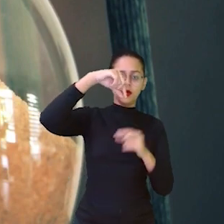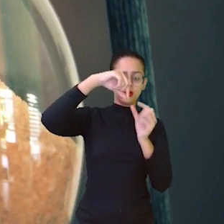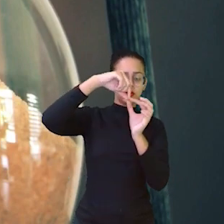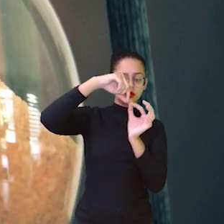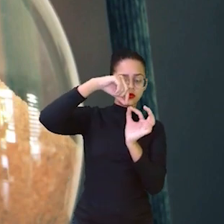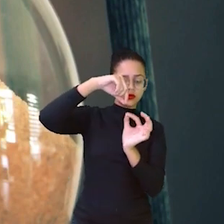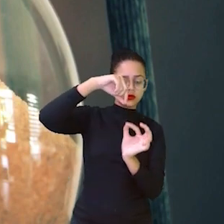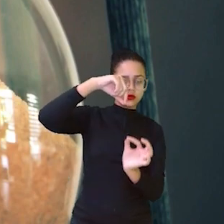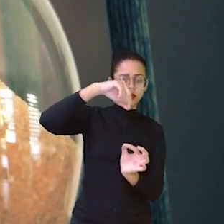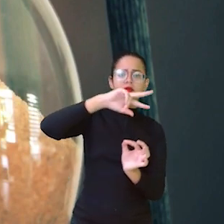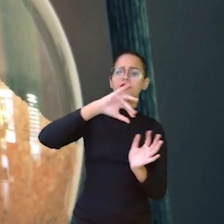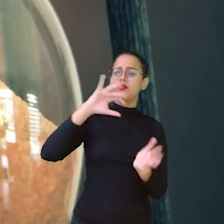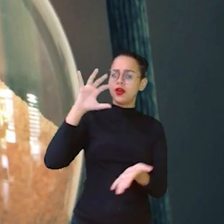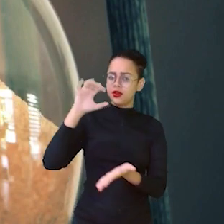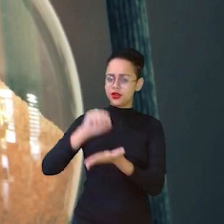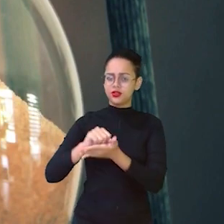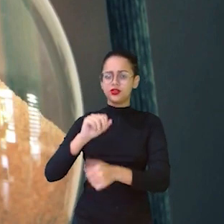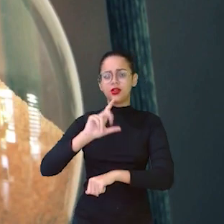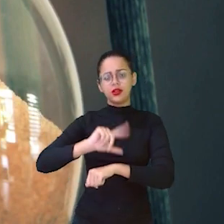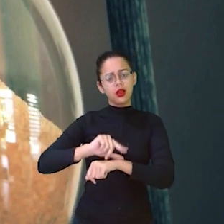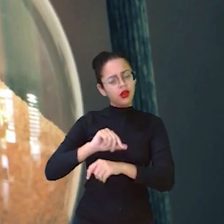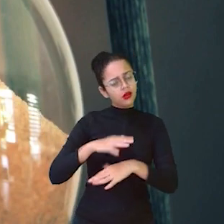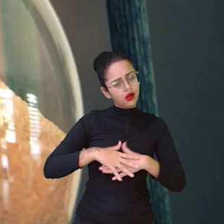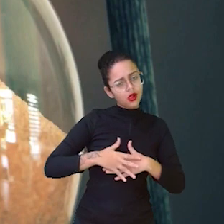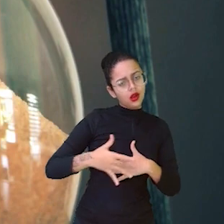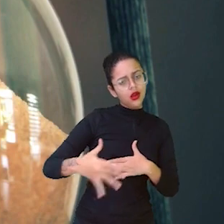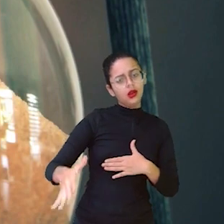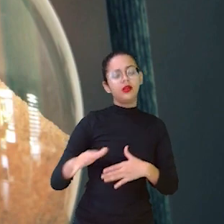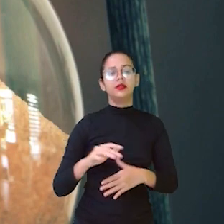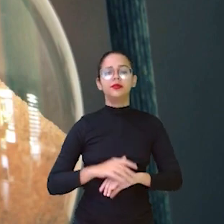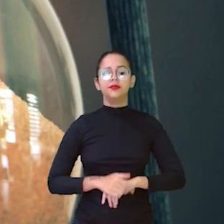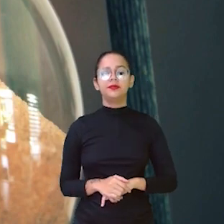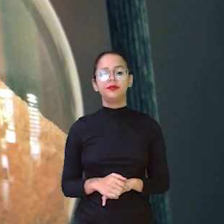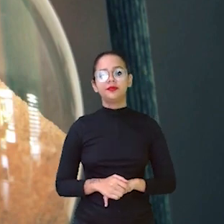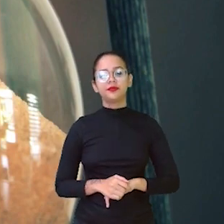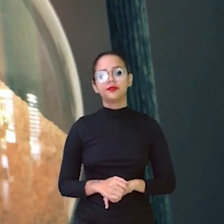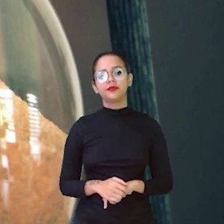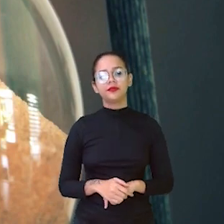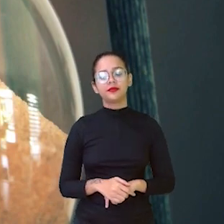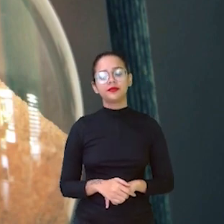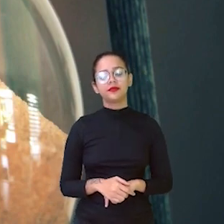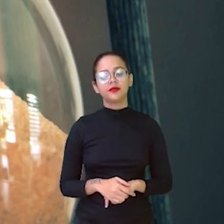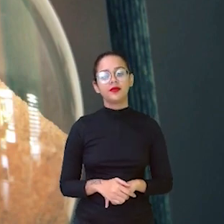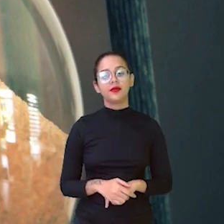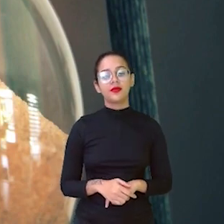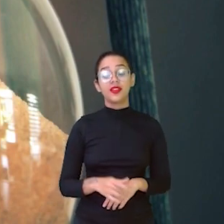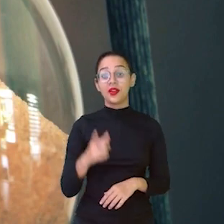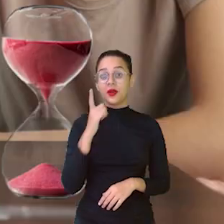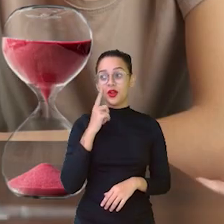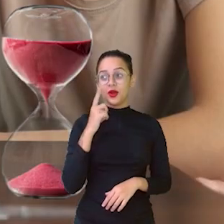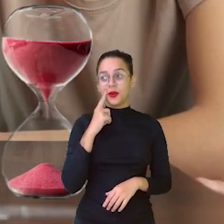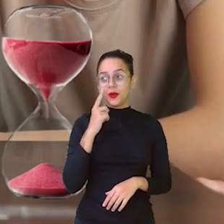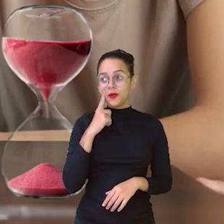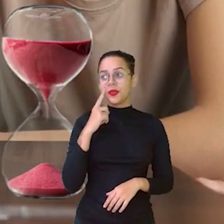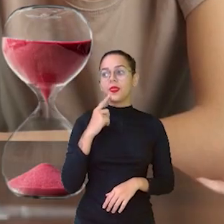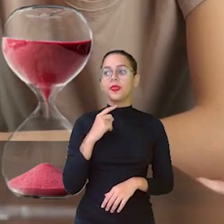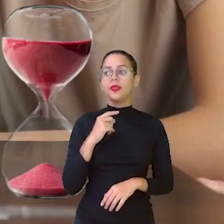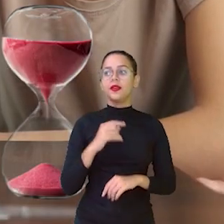o outro, vai marcando assim a passagem do tempo. Olha, a ampulheta